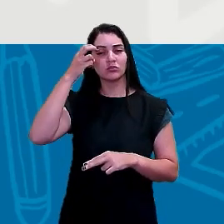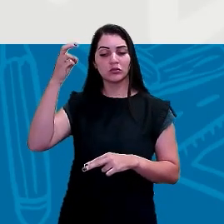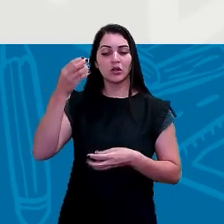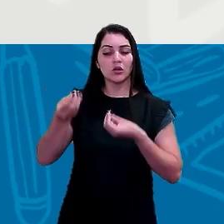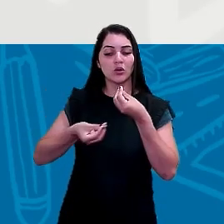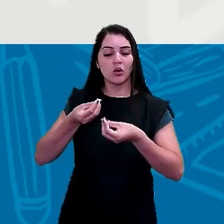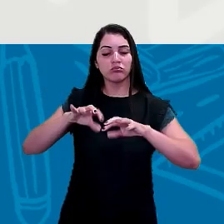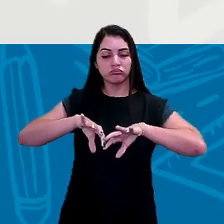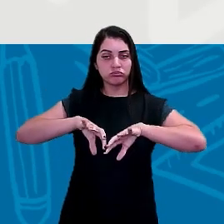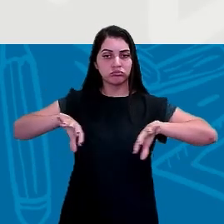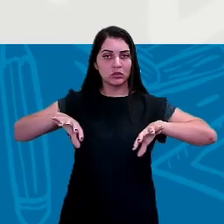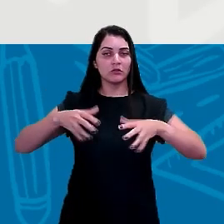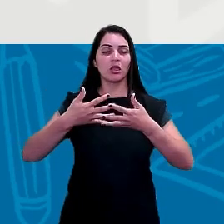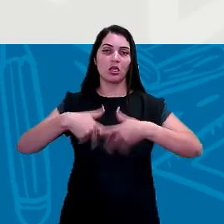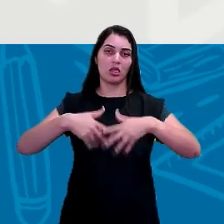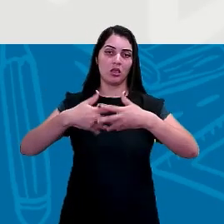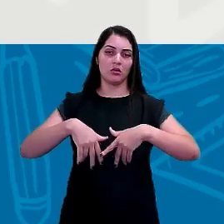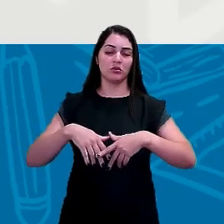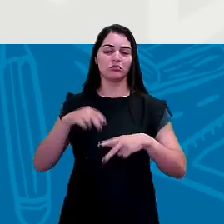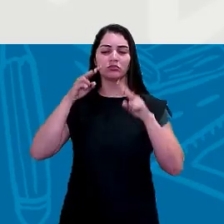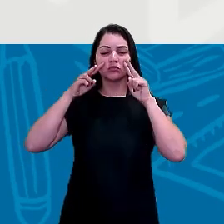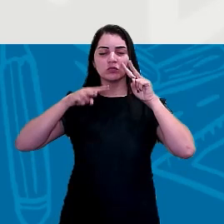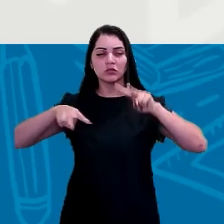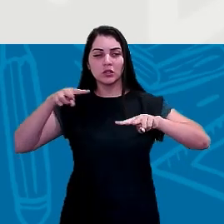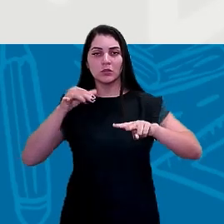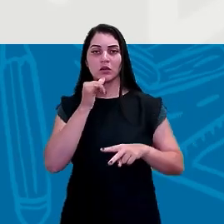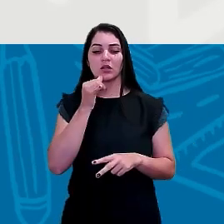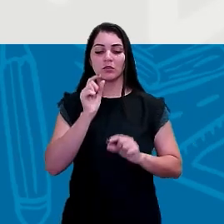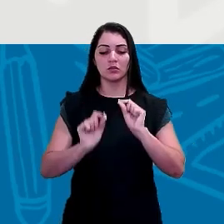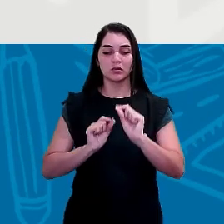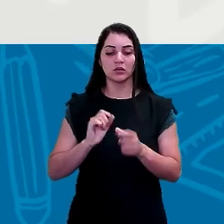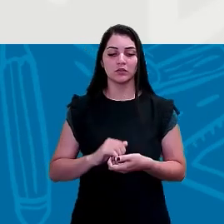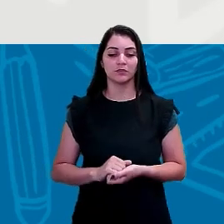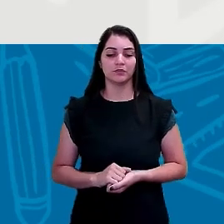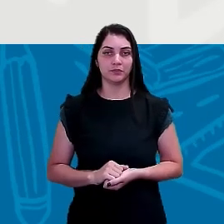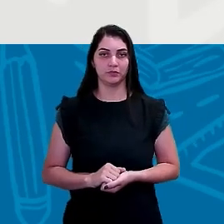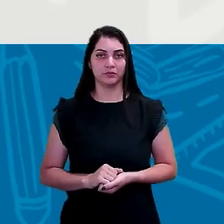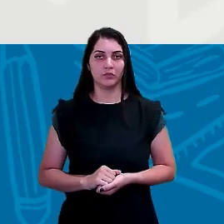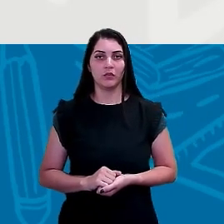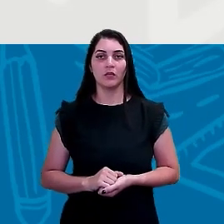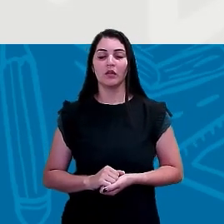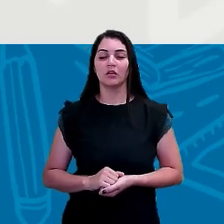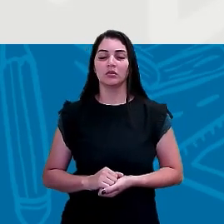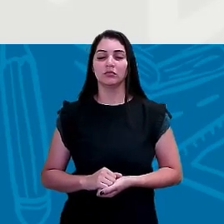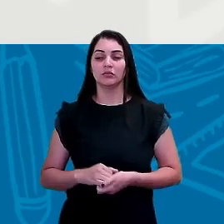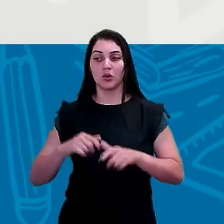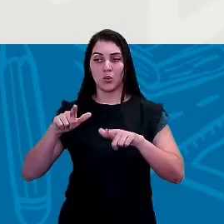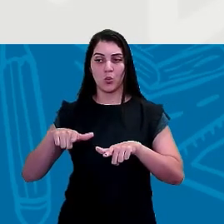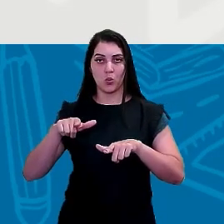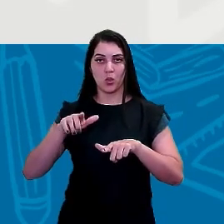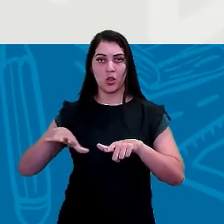um divisor natural. Se nós observarmos, por exemplo, mapas como a região da África